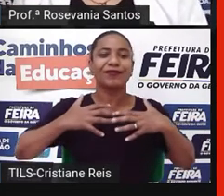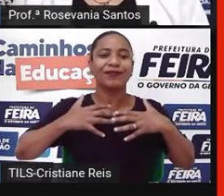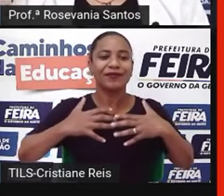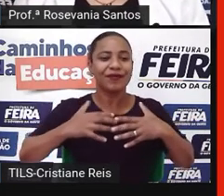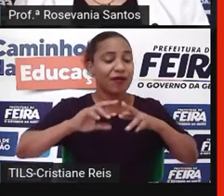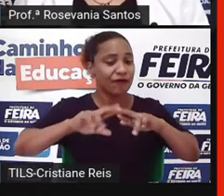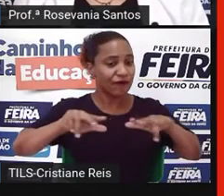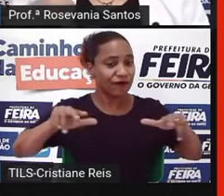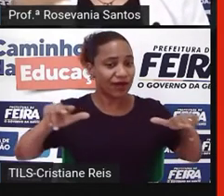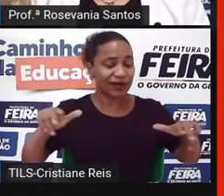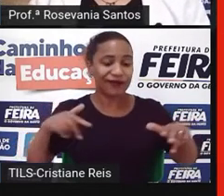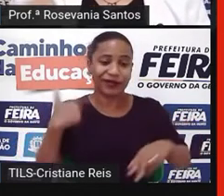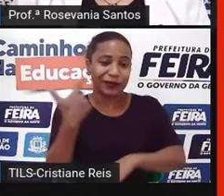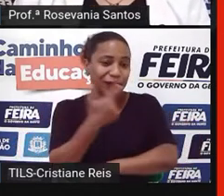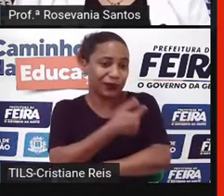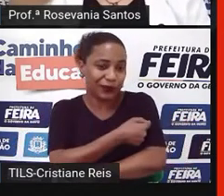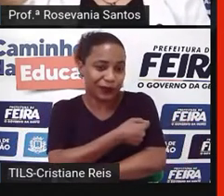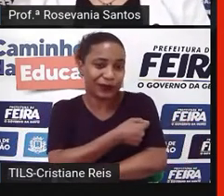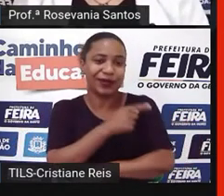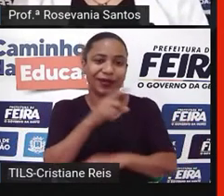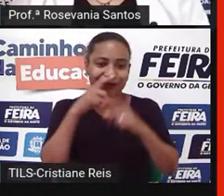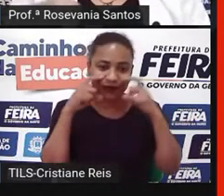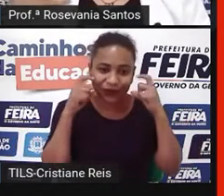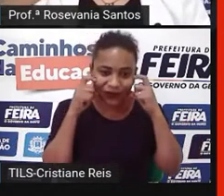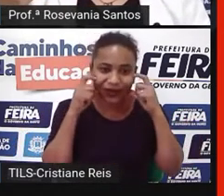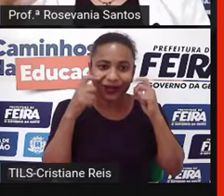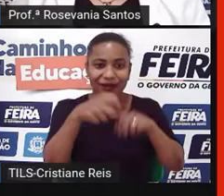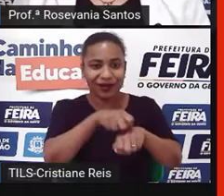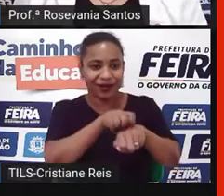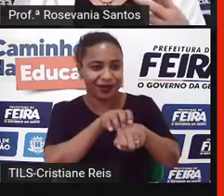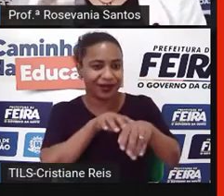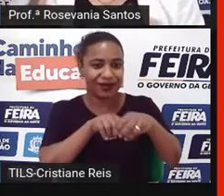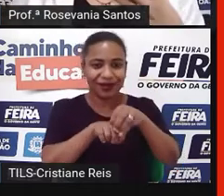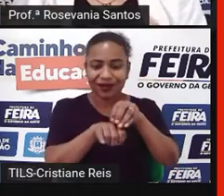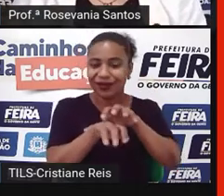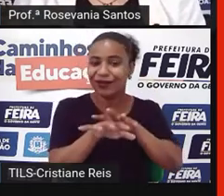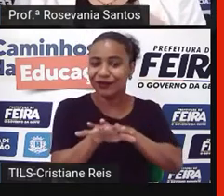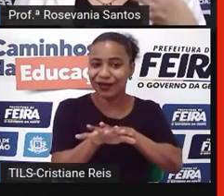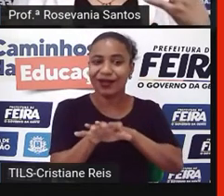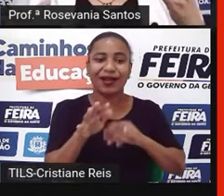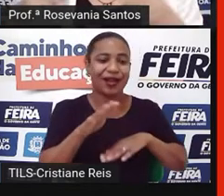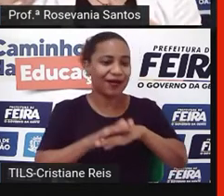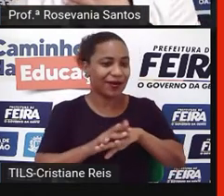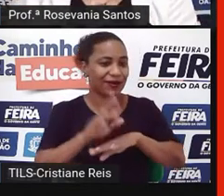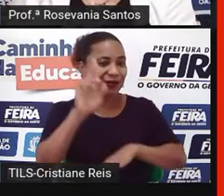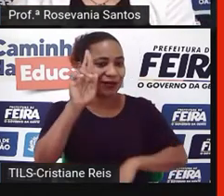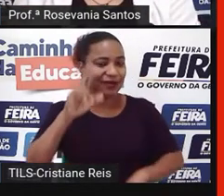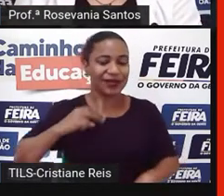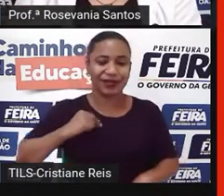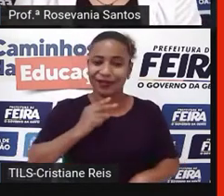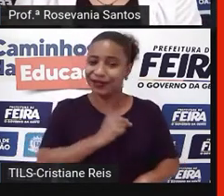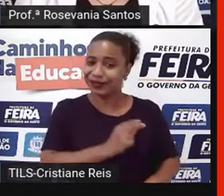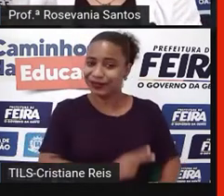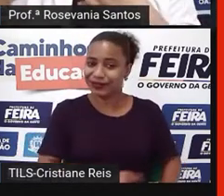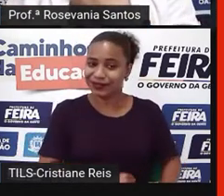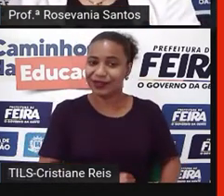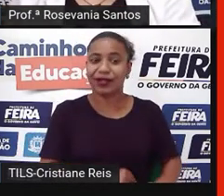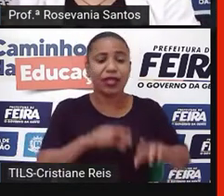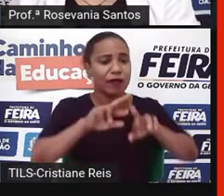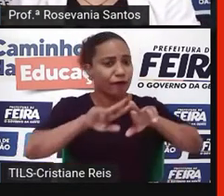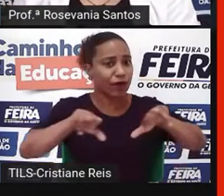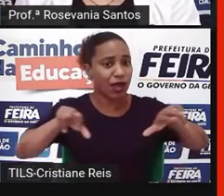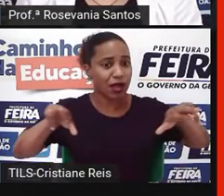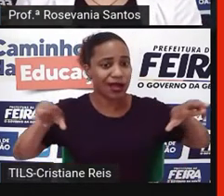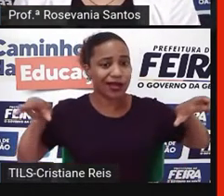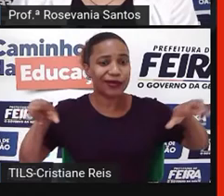ela vende as seringas, ela que vende as máscaras, as luvas, todos esses insumos, e esses EPIs também que precisam para